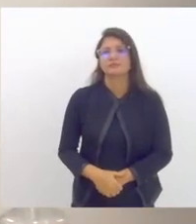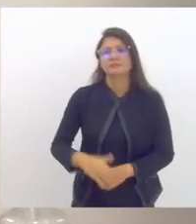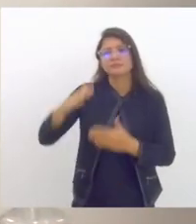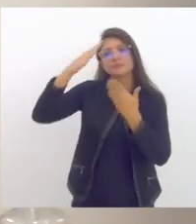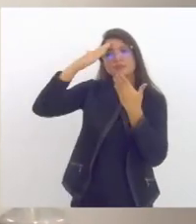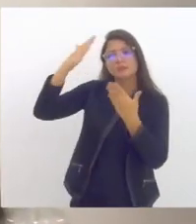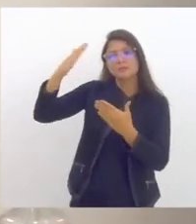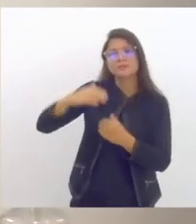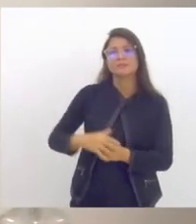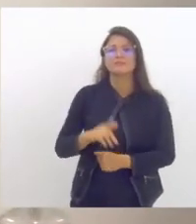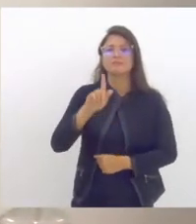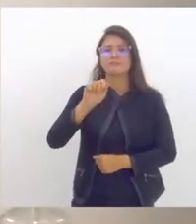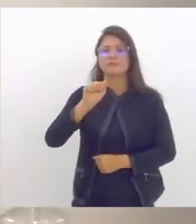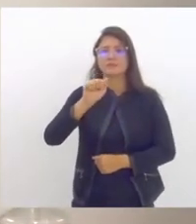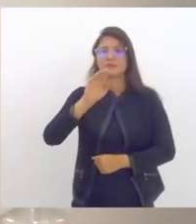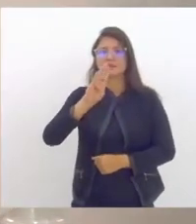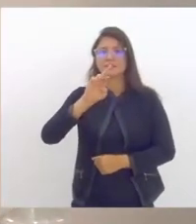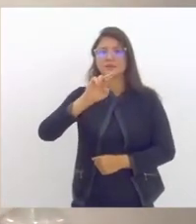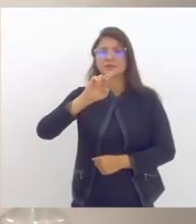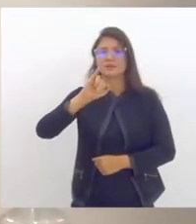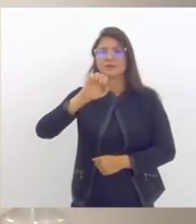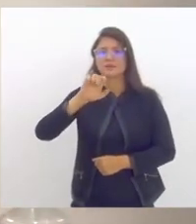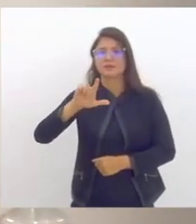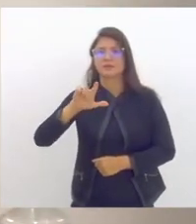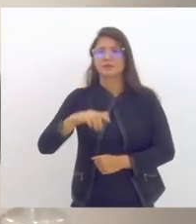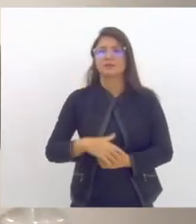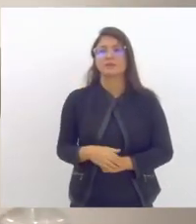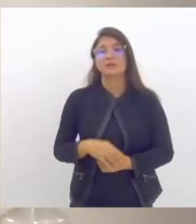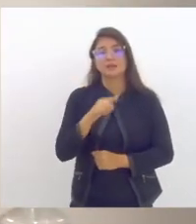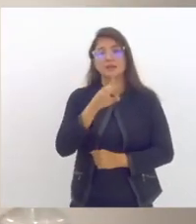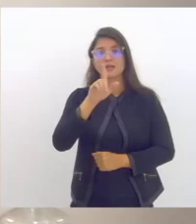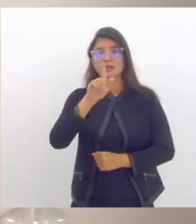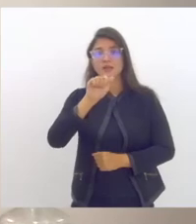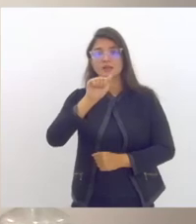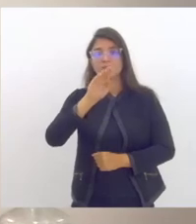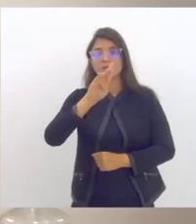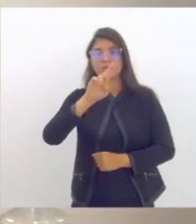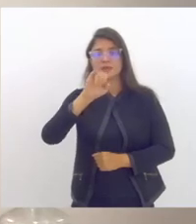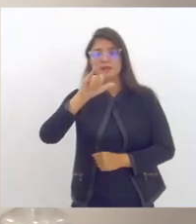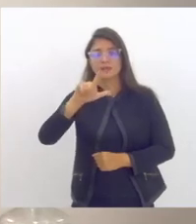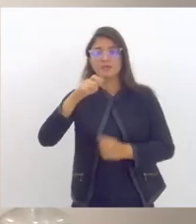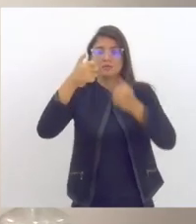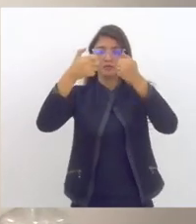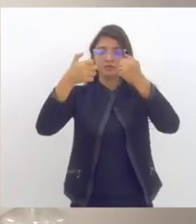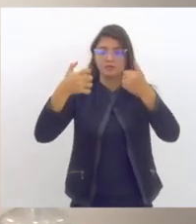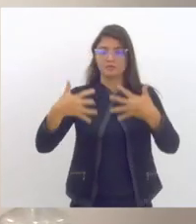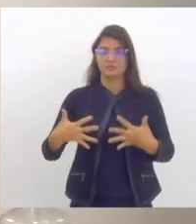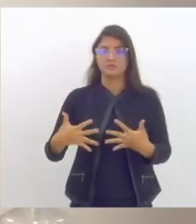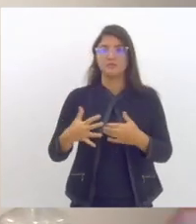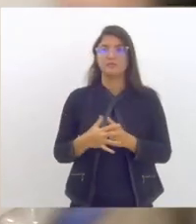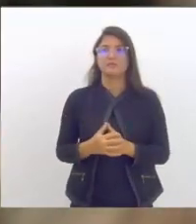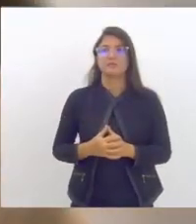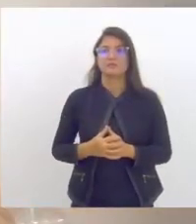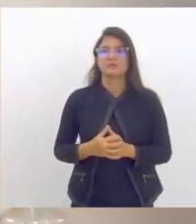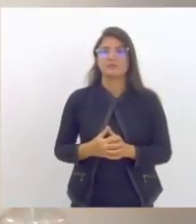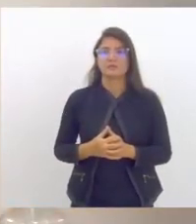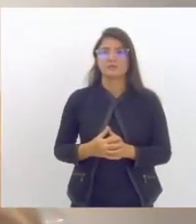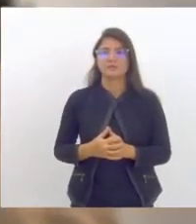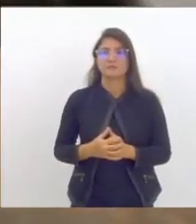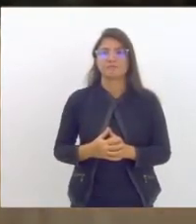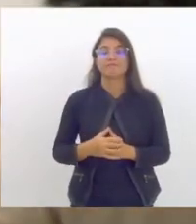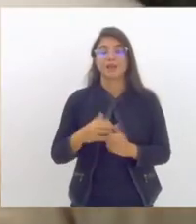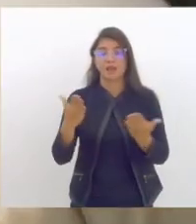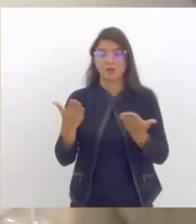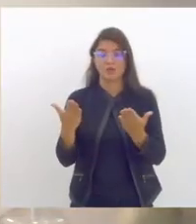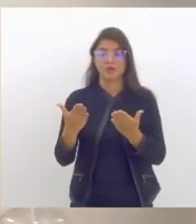Obrigado, Gabriel Com a fala do Gabriel e essa intervenção do Fórum de Grêmios a